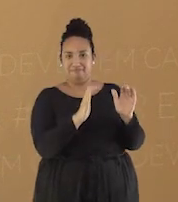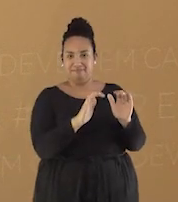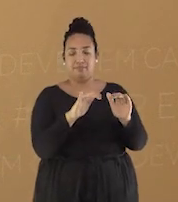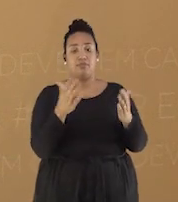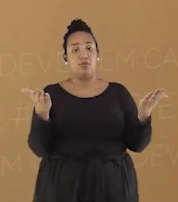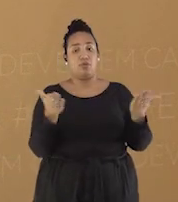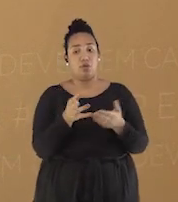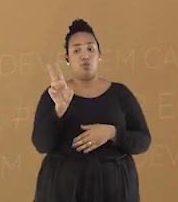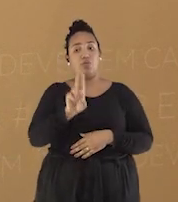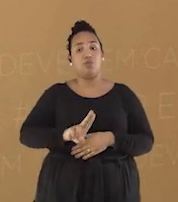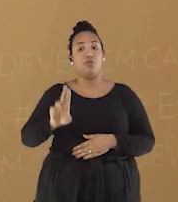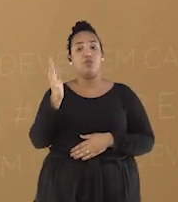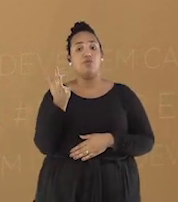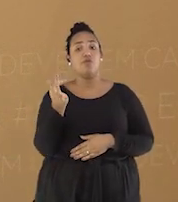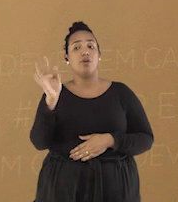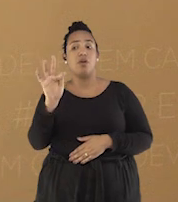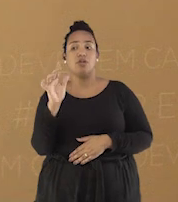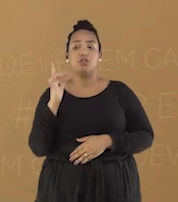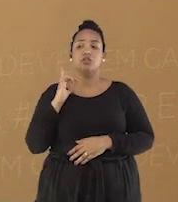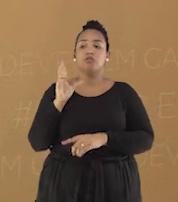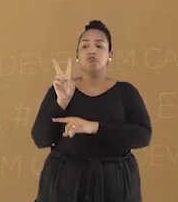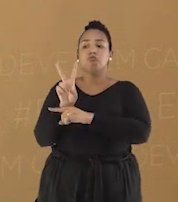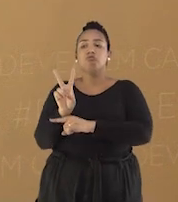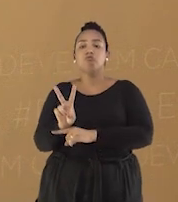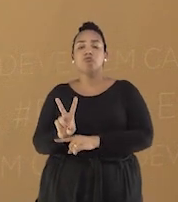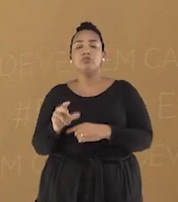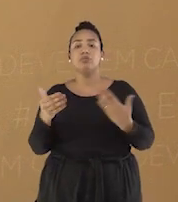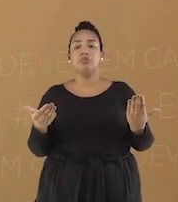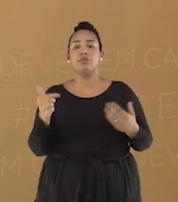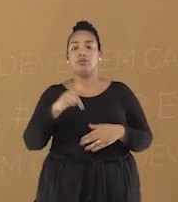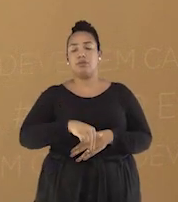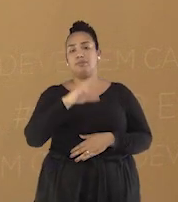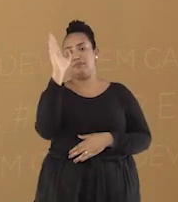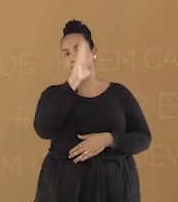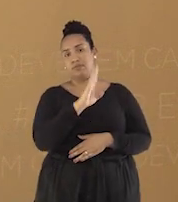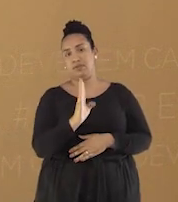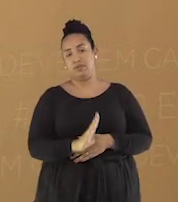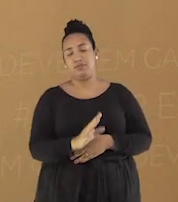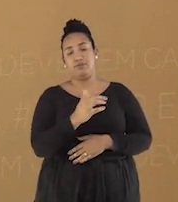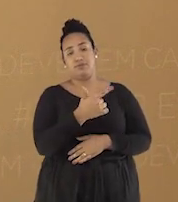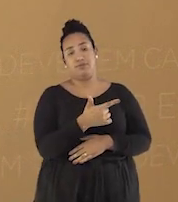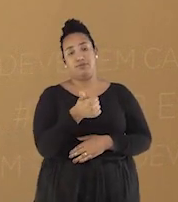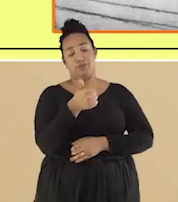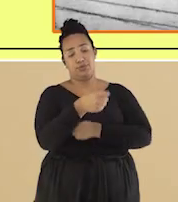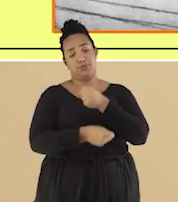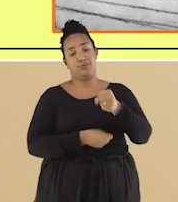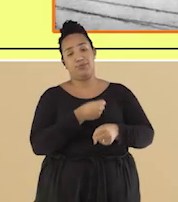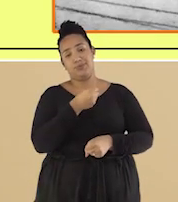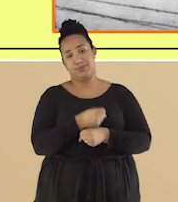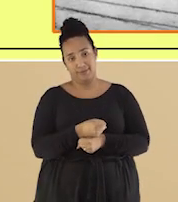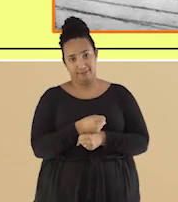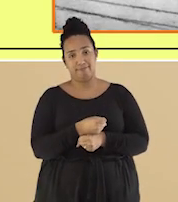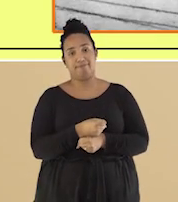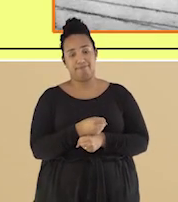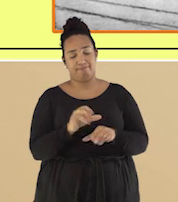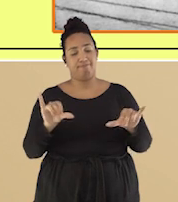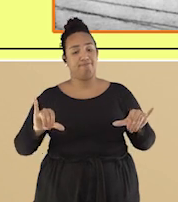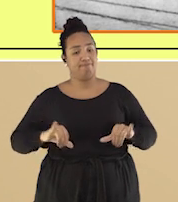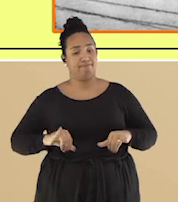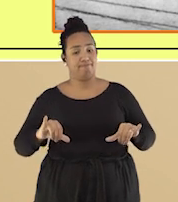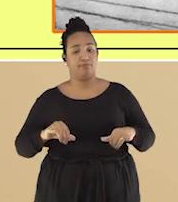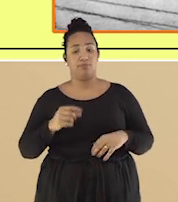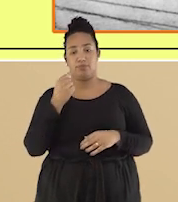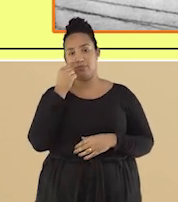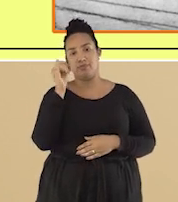artistas reprimidos, e o Brasil viveu uma eterna noite que duraria 21 anos. Na imagem, vemos a